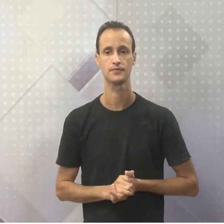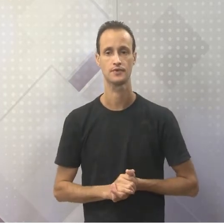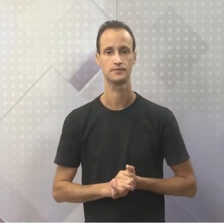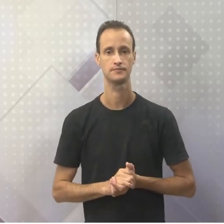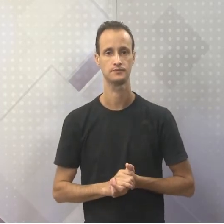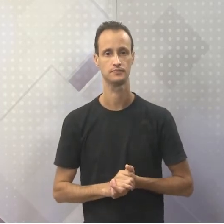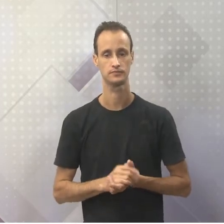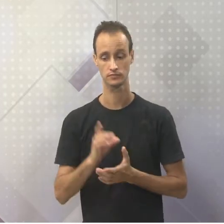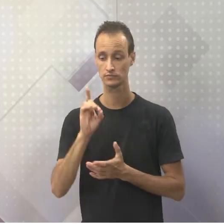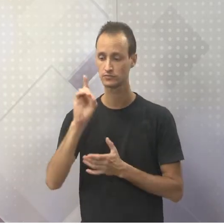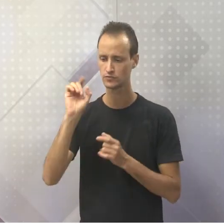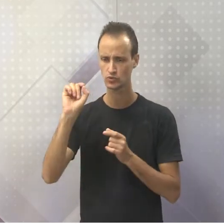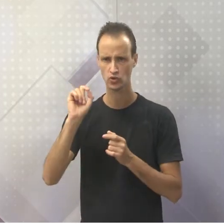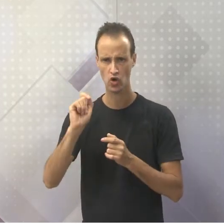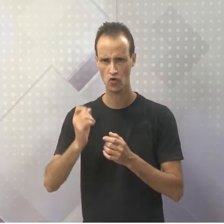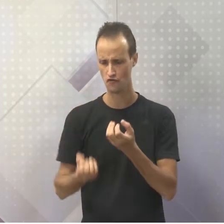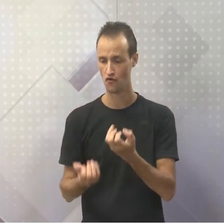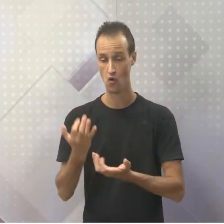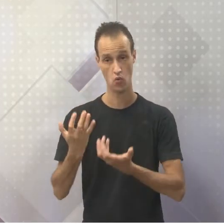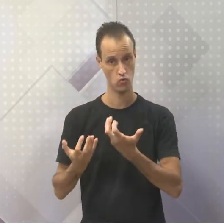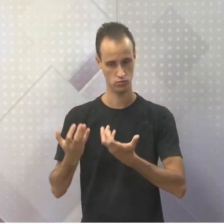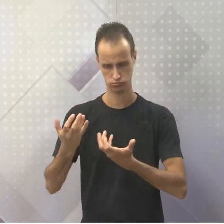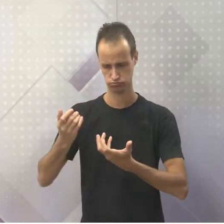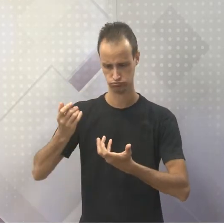Hephaestus era Deus do fogo.